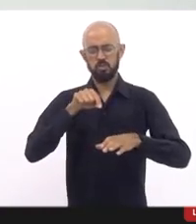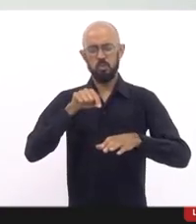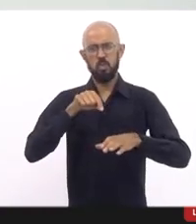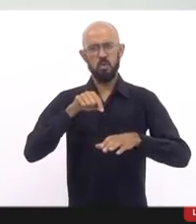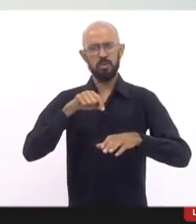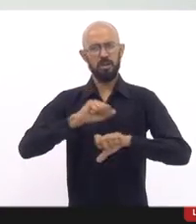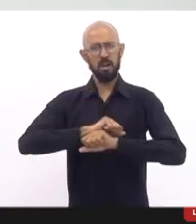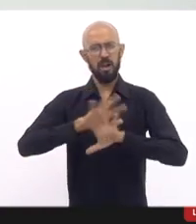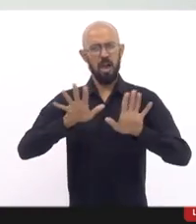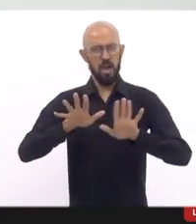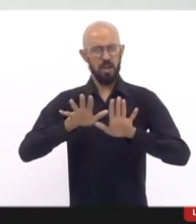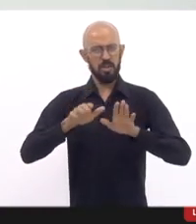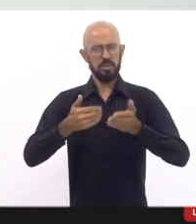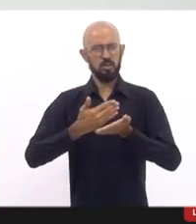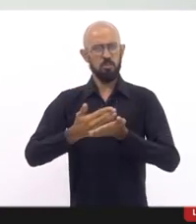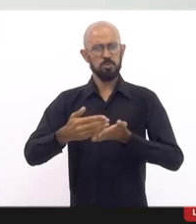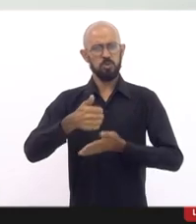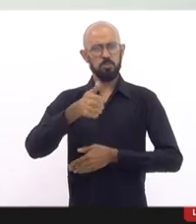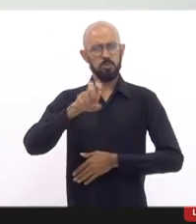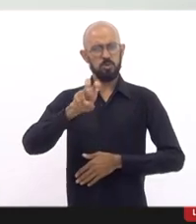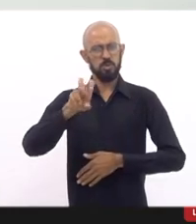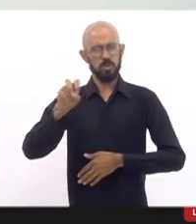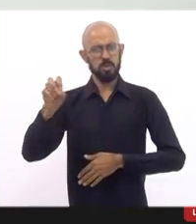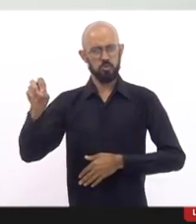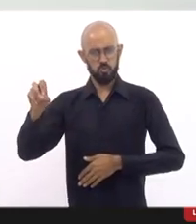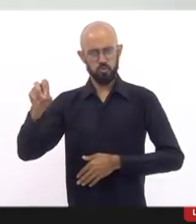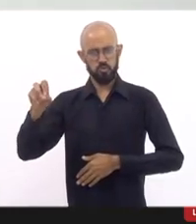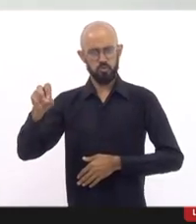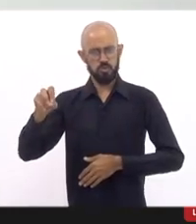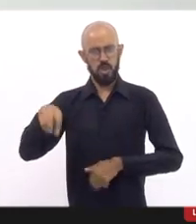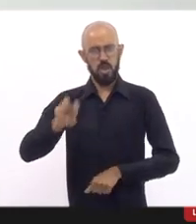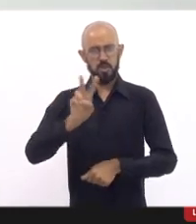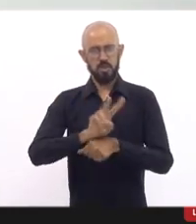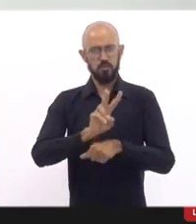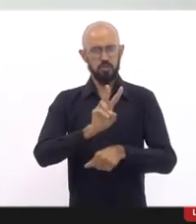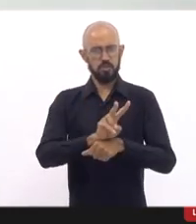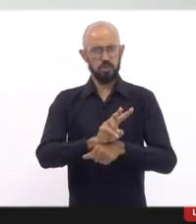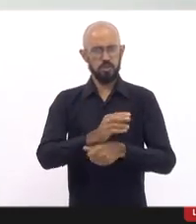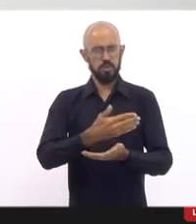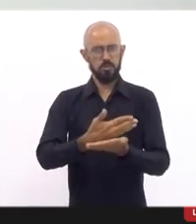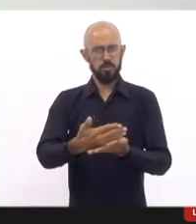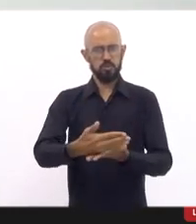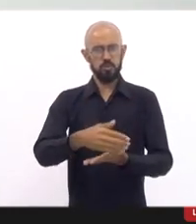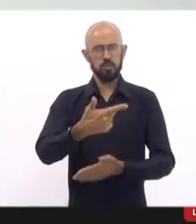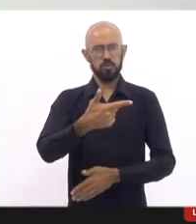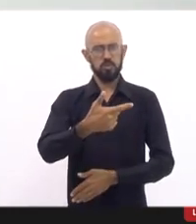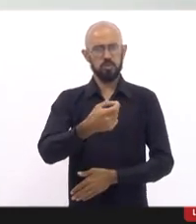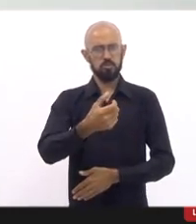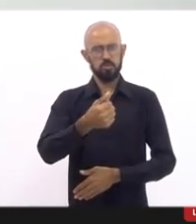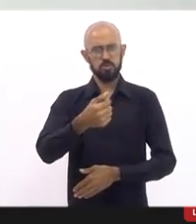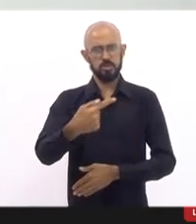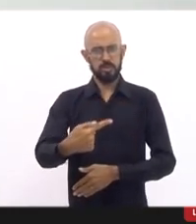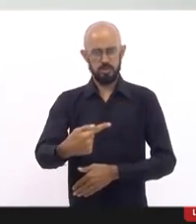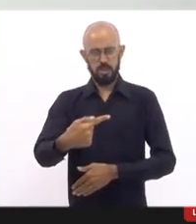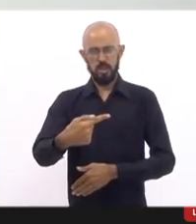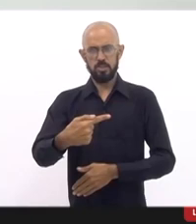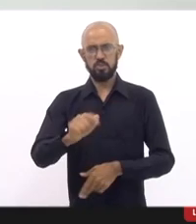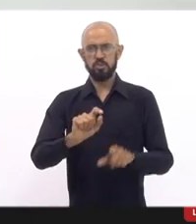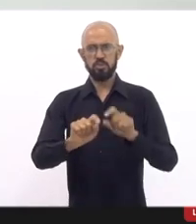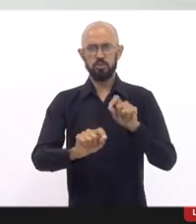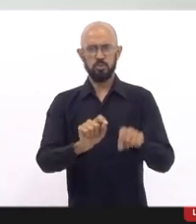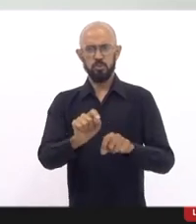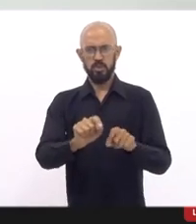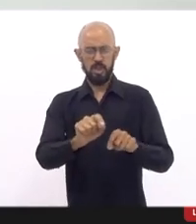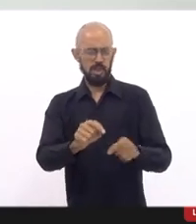1500, então, a defensoria, desde 2017, através da diretoria de pesquisa, ela